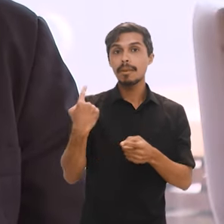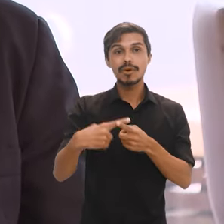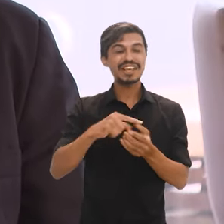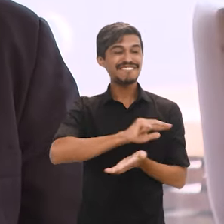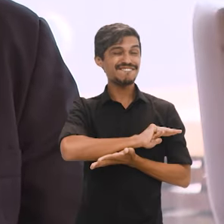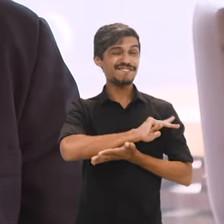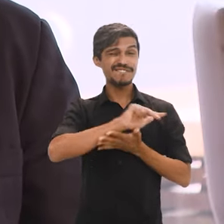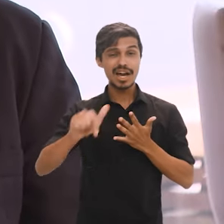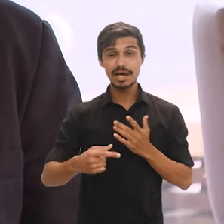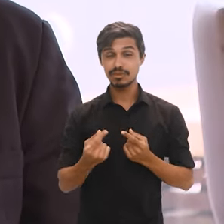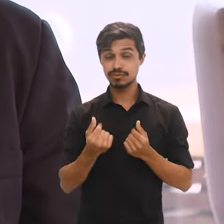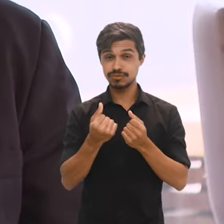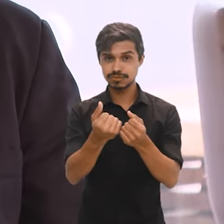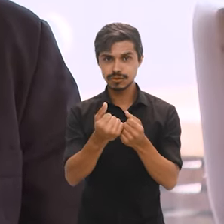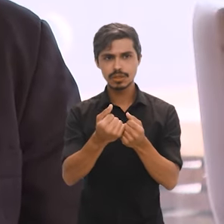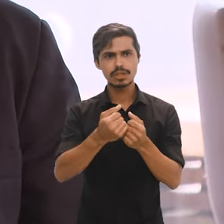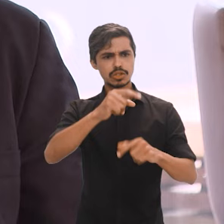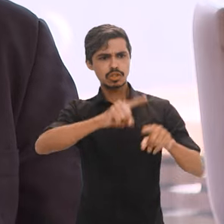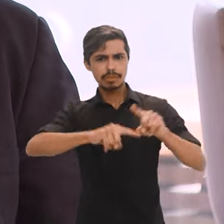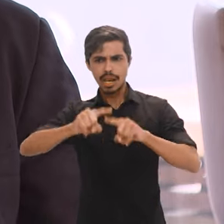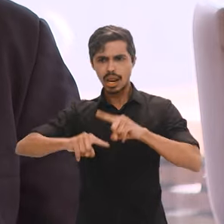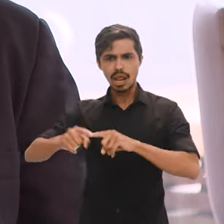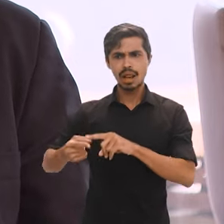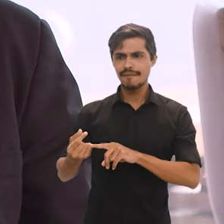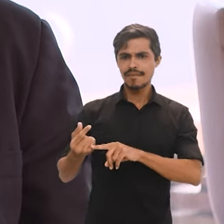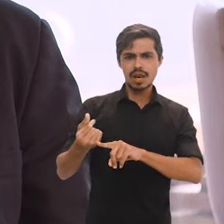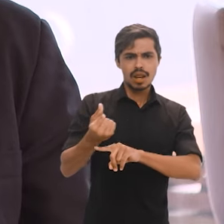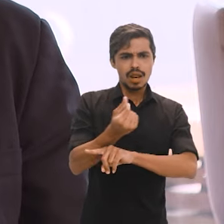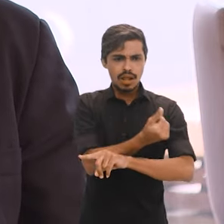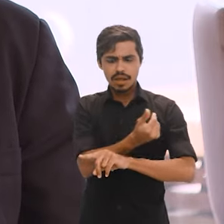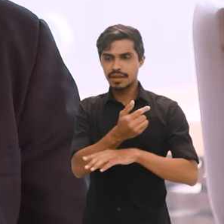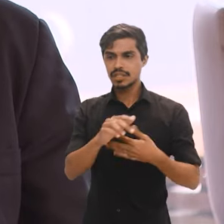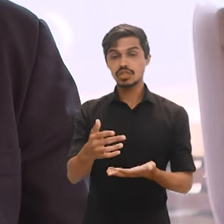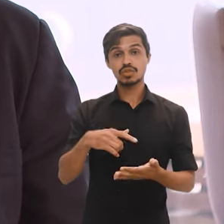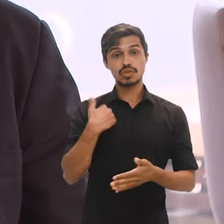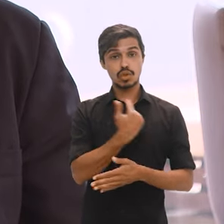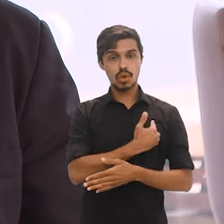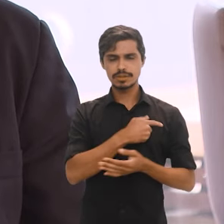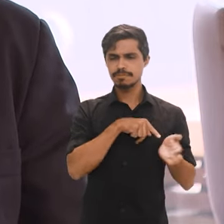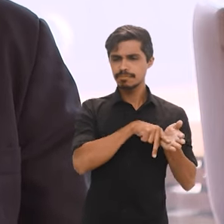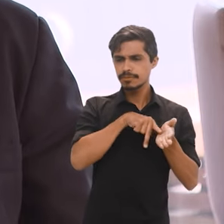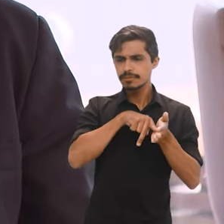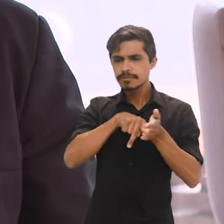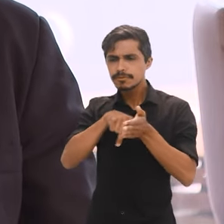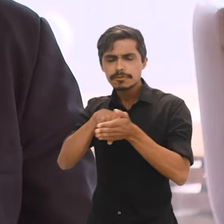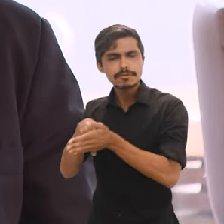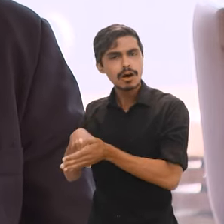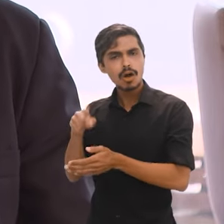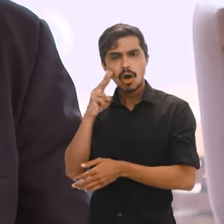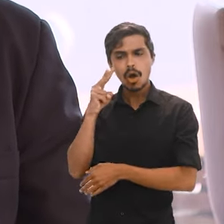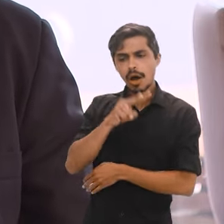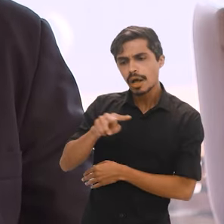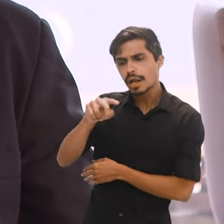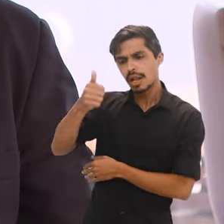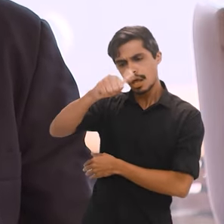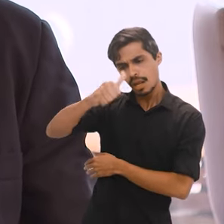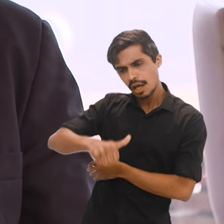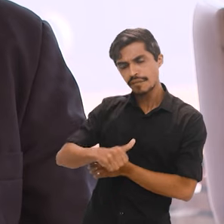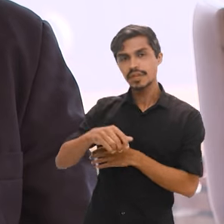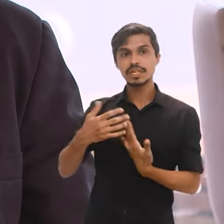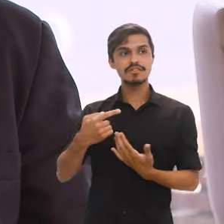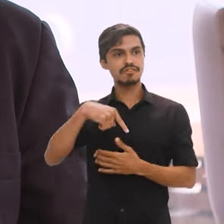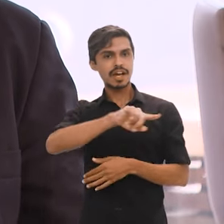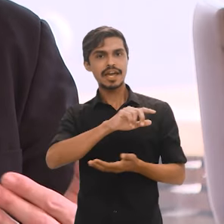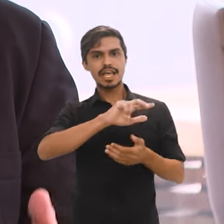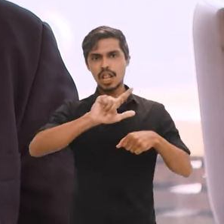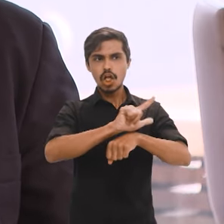preços e localidades pelas quais os nossos coletores IBGEanos vão até as diferentes estabelecimentos,